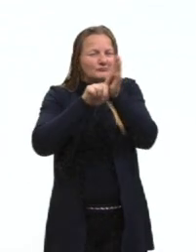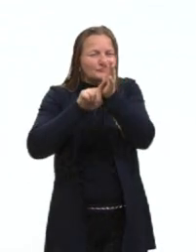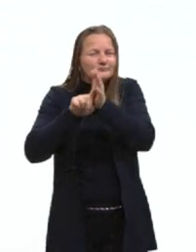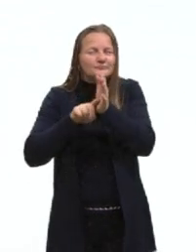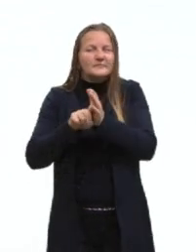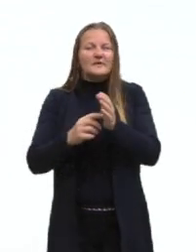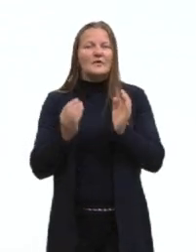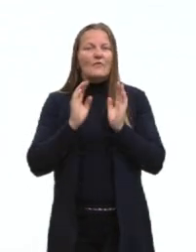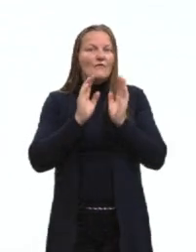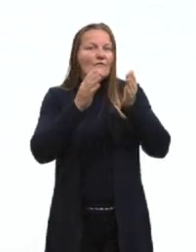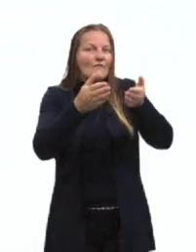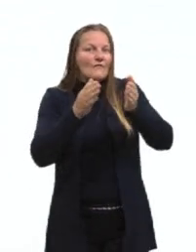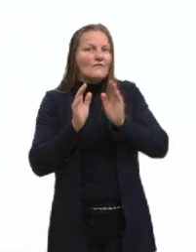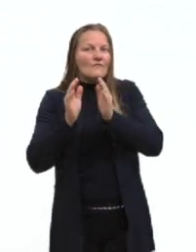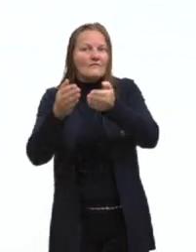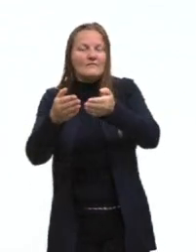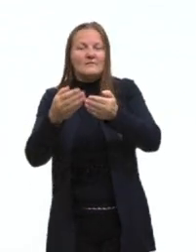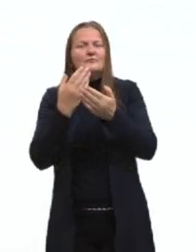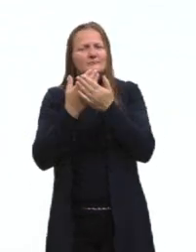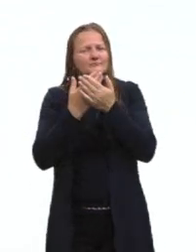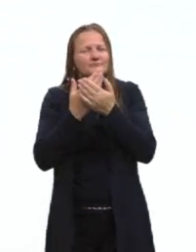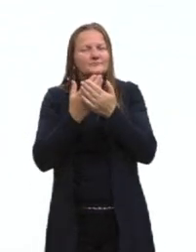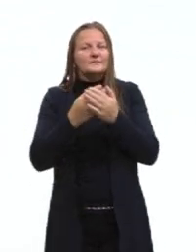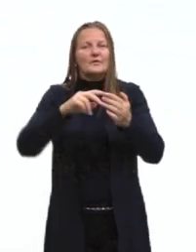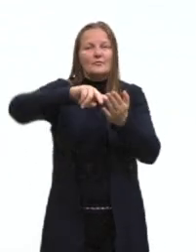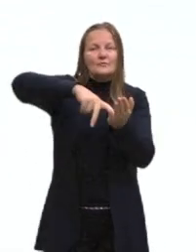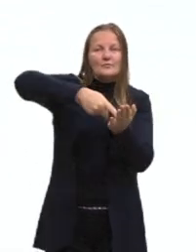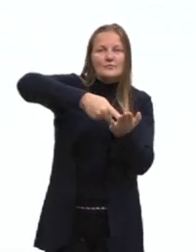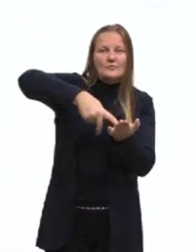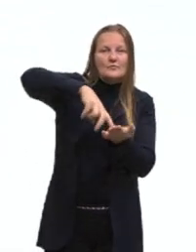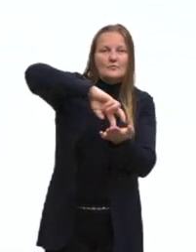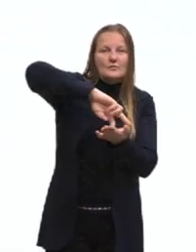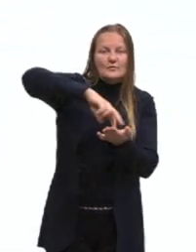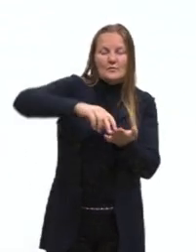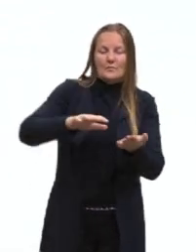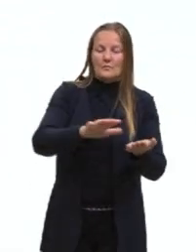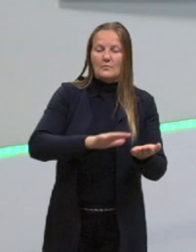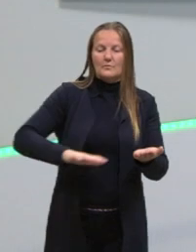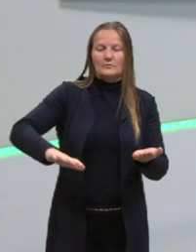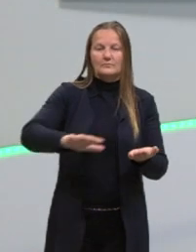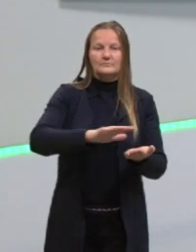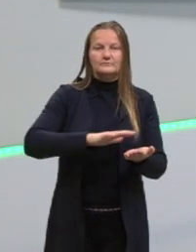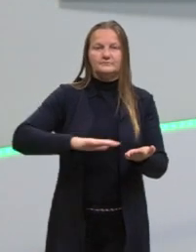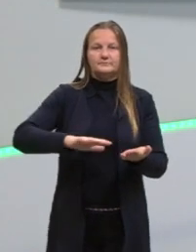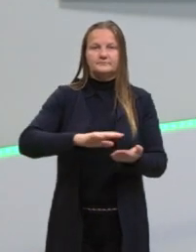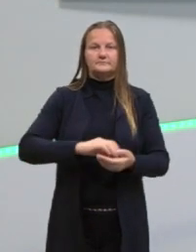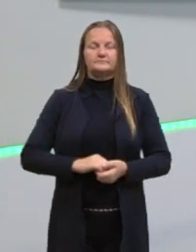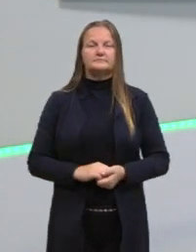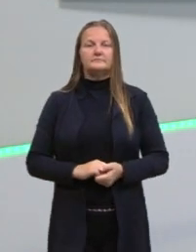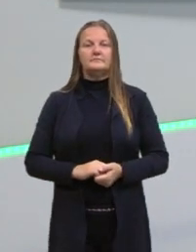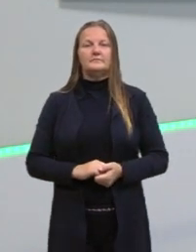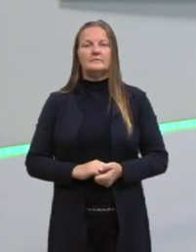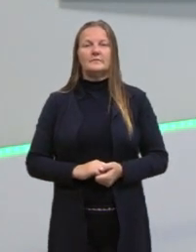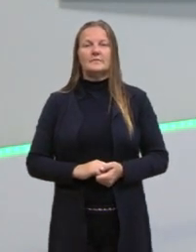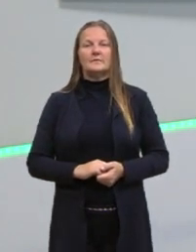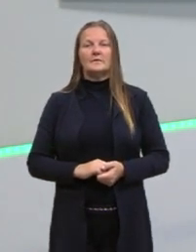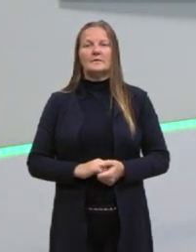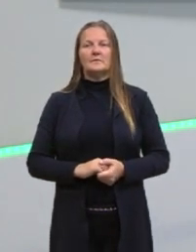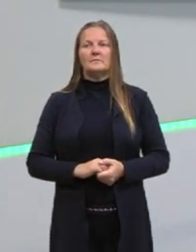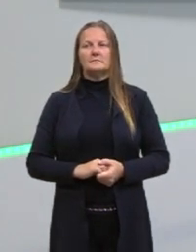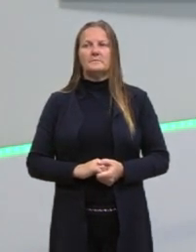focando então no estudo da circunferência no plano cartesiano. E o tema então da nossa aula,